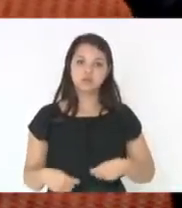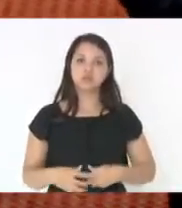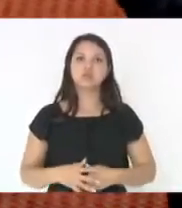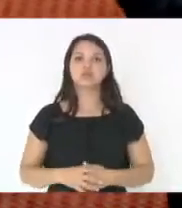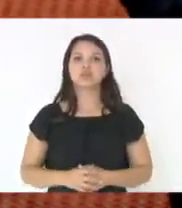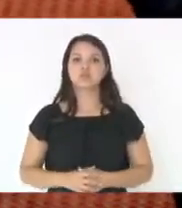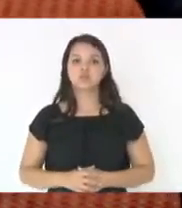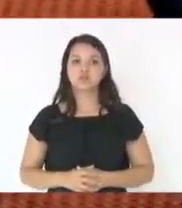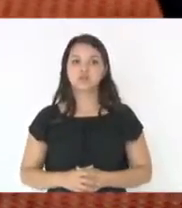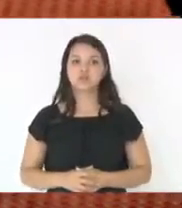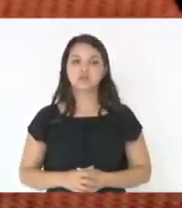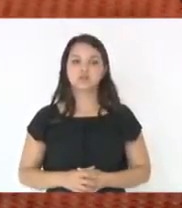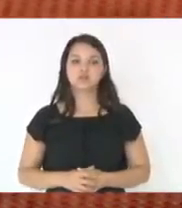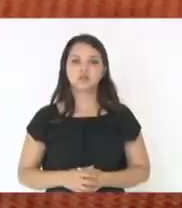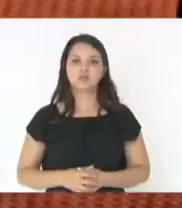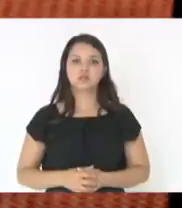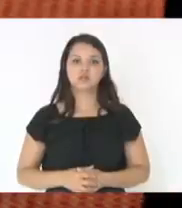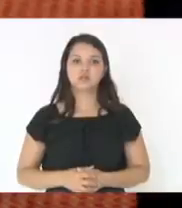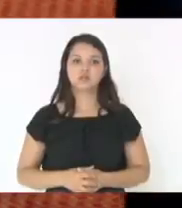perseguidos.